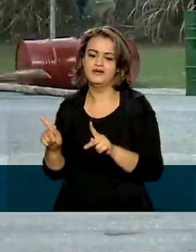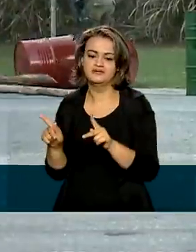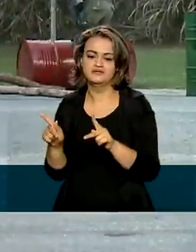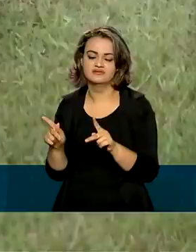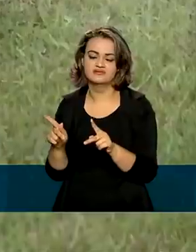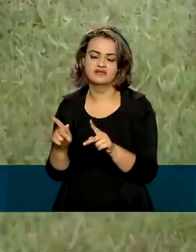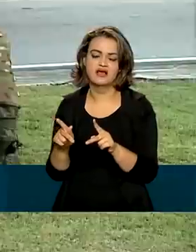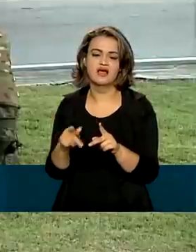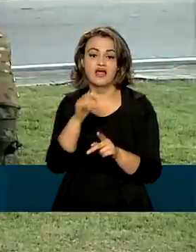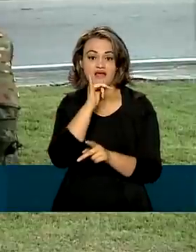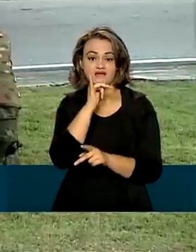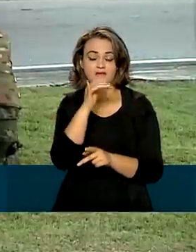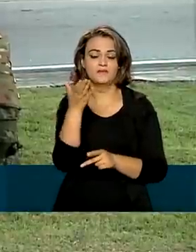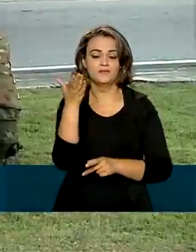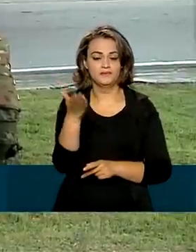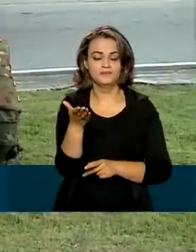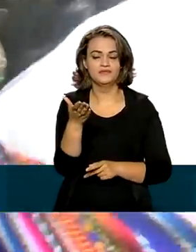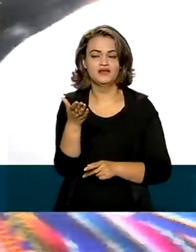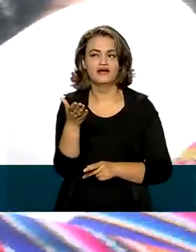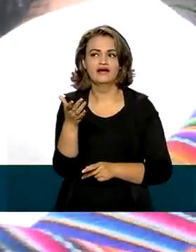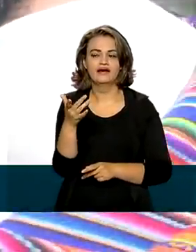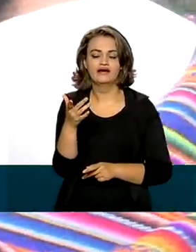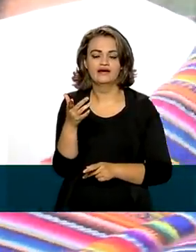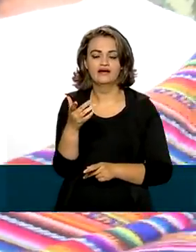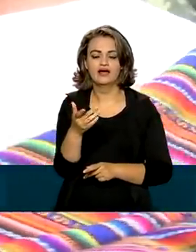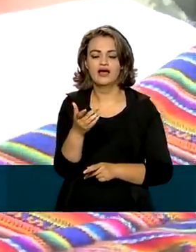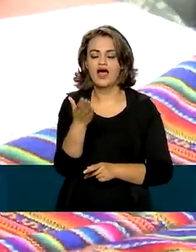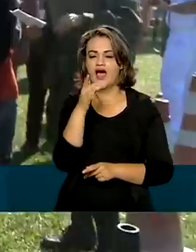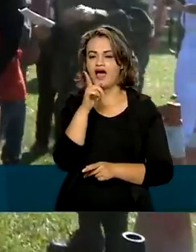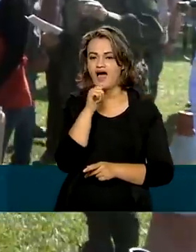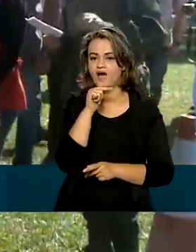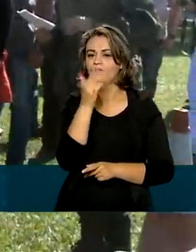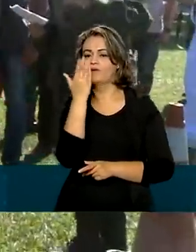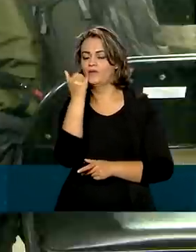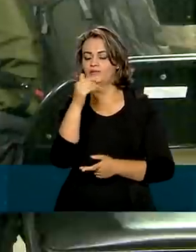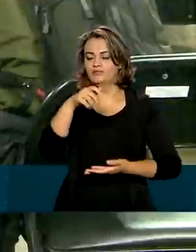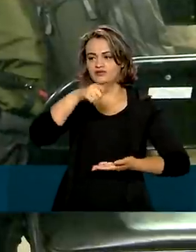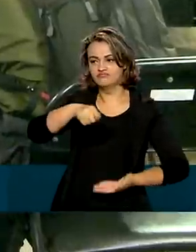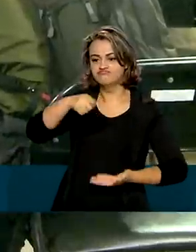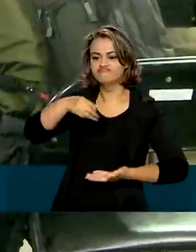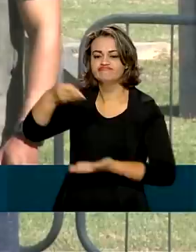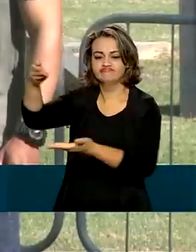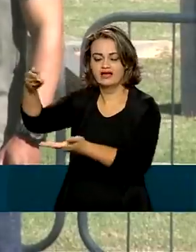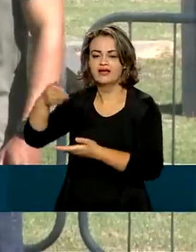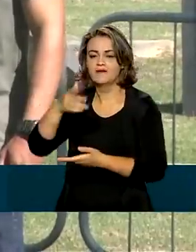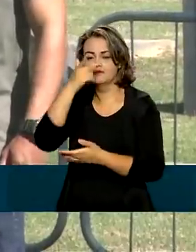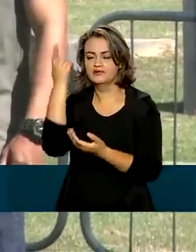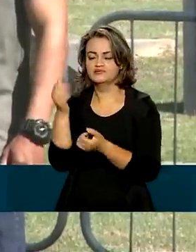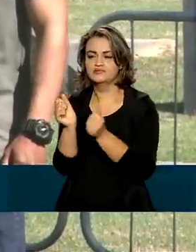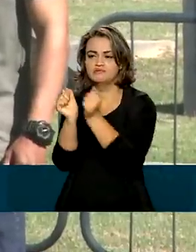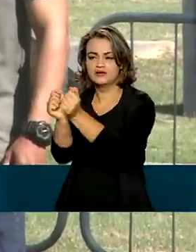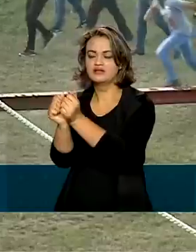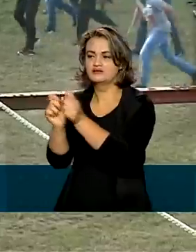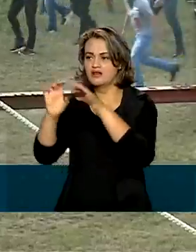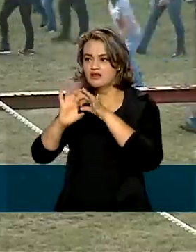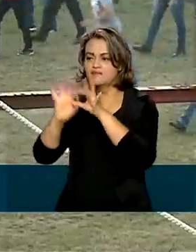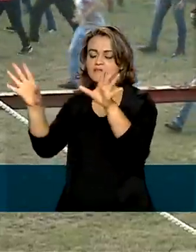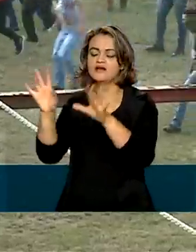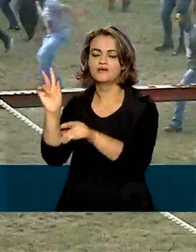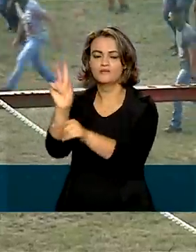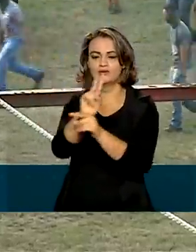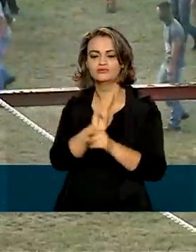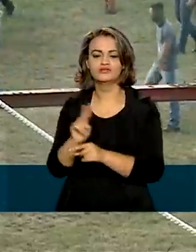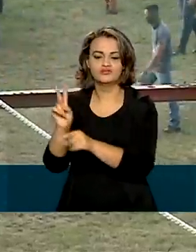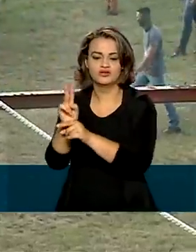Entre as atribuições dos militares estão a distribuição de água e comida, resgate de reféns e proteção de civis.